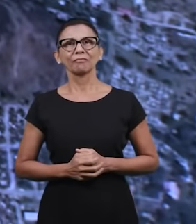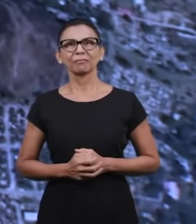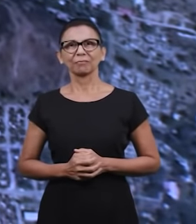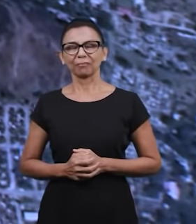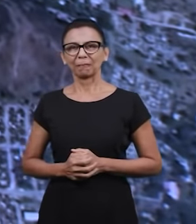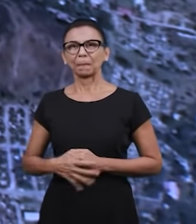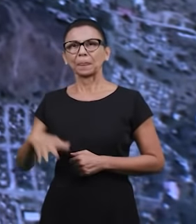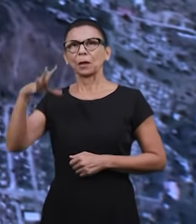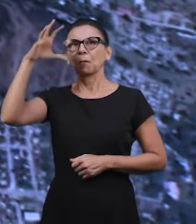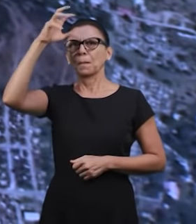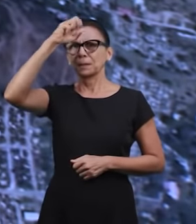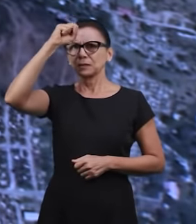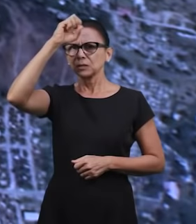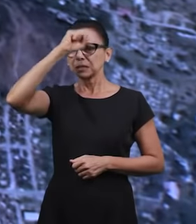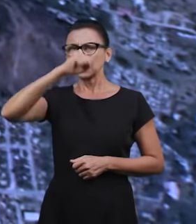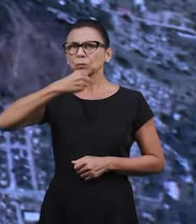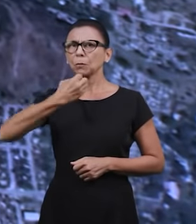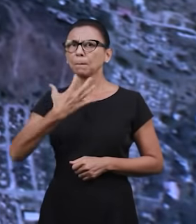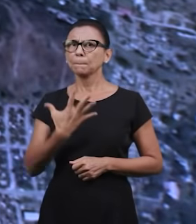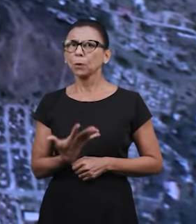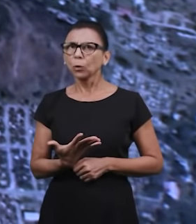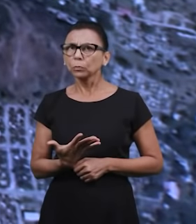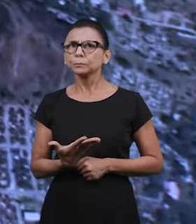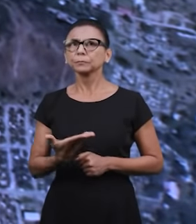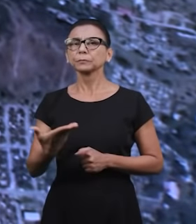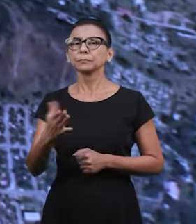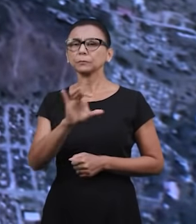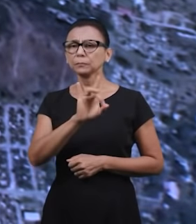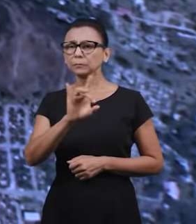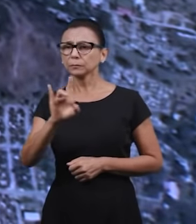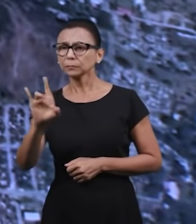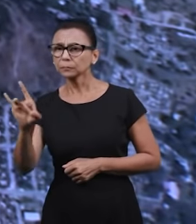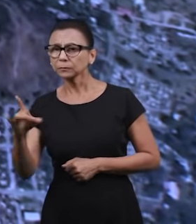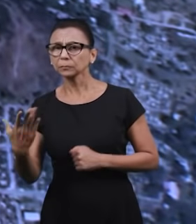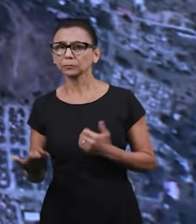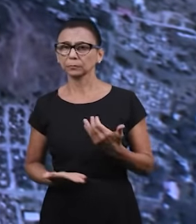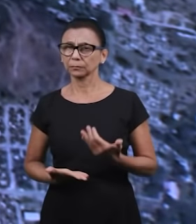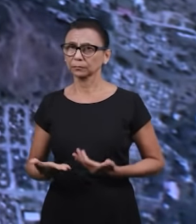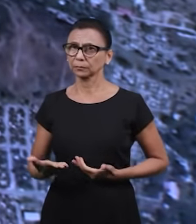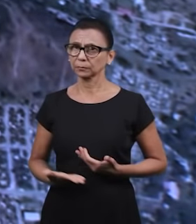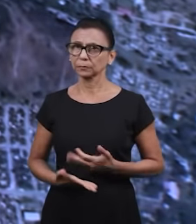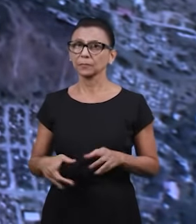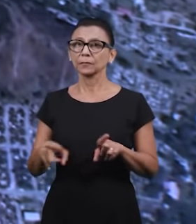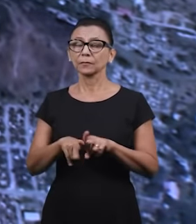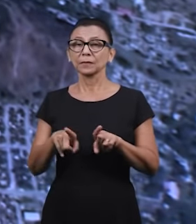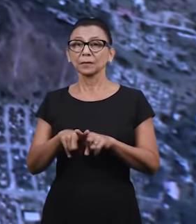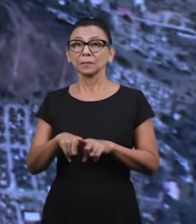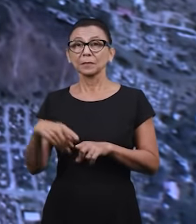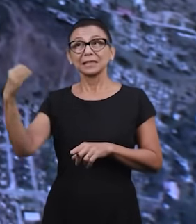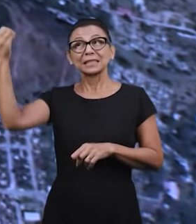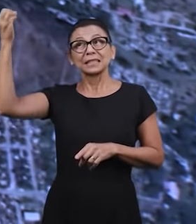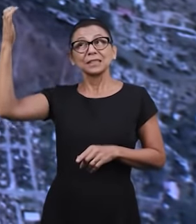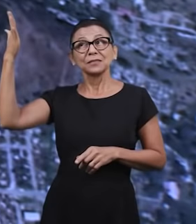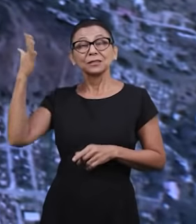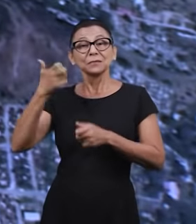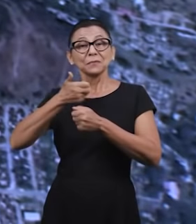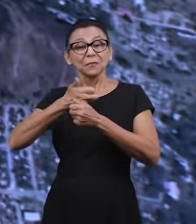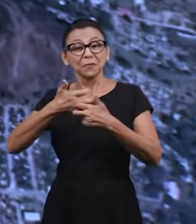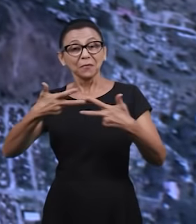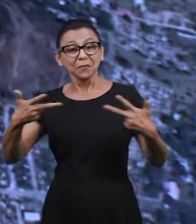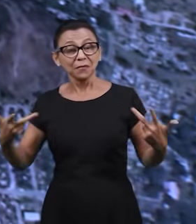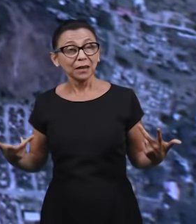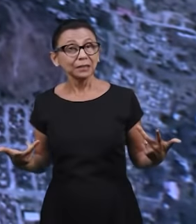O aprendizado que ela tem proporcionado a cada um dos irmãos, as revelações que os irmãos estão tendo